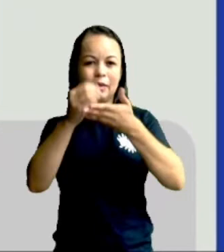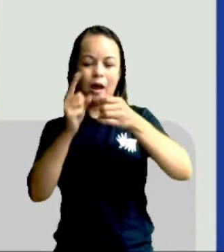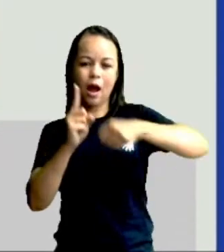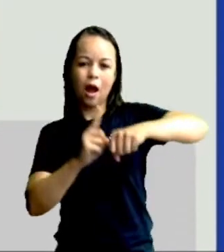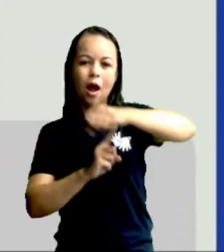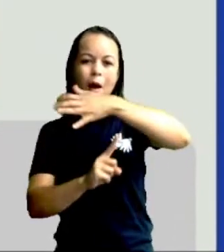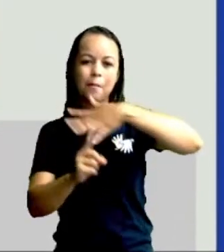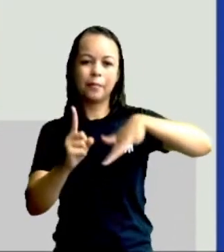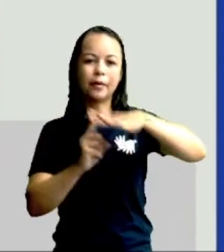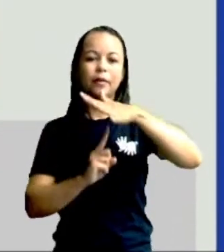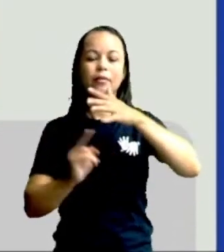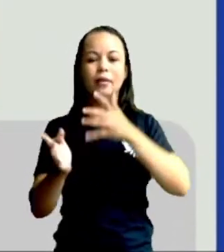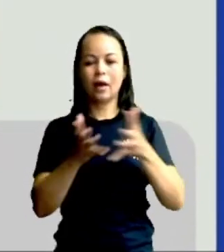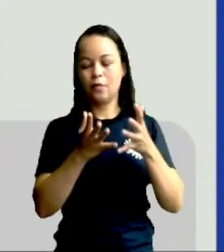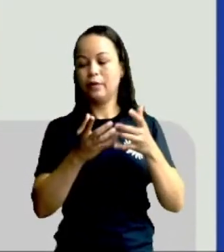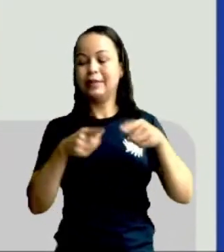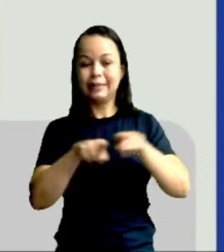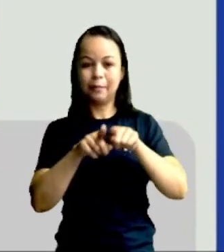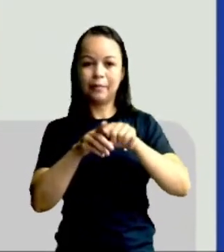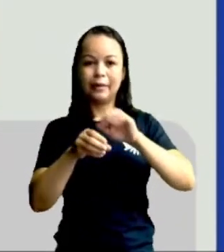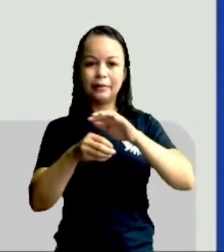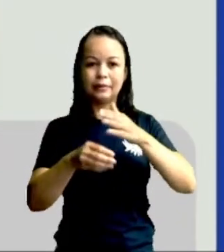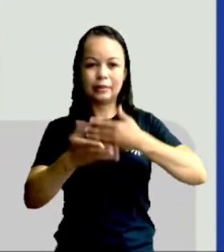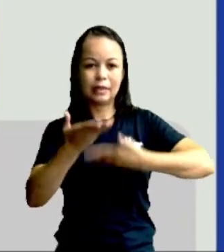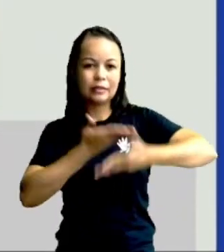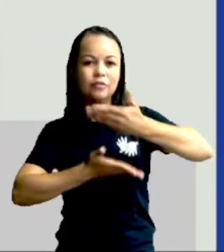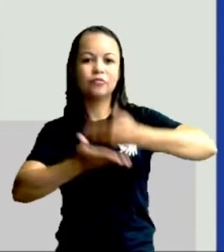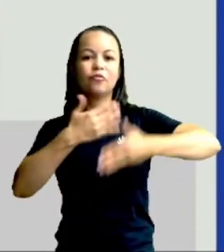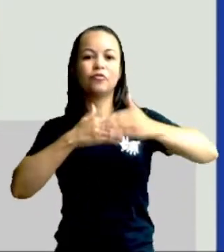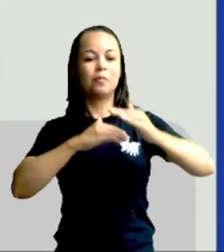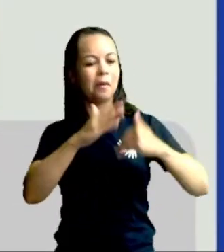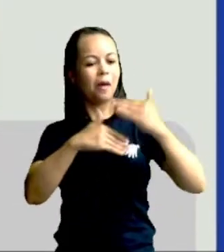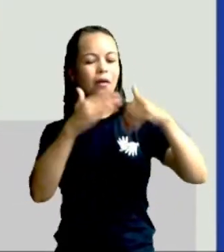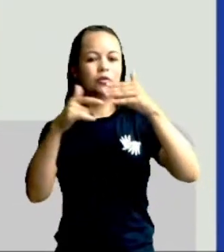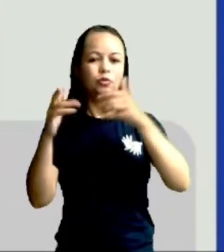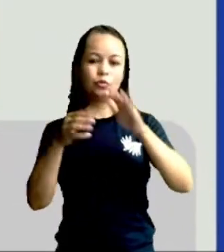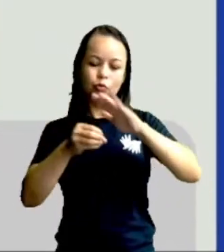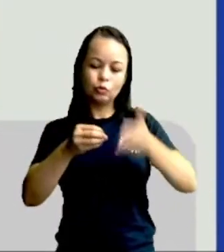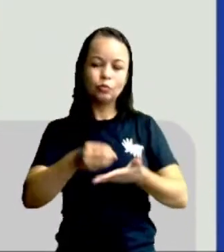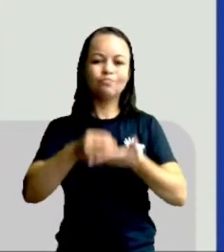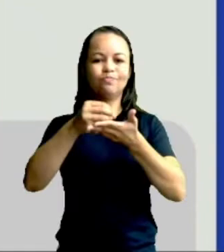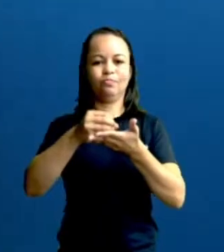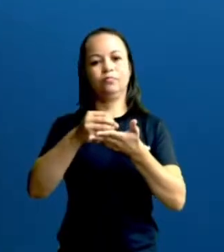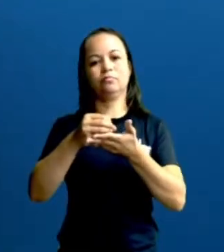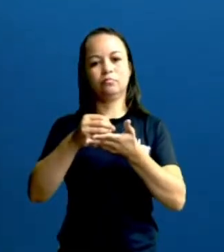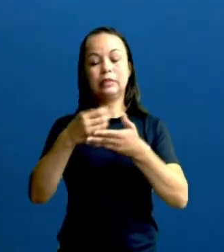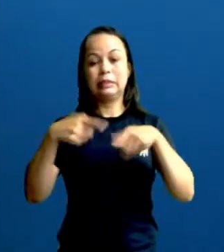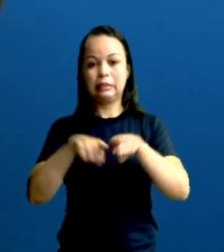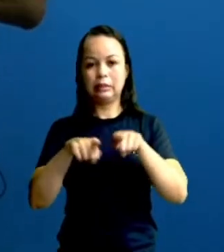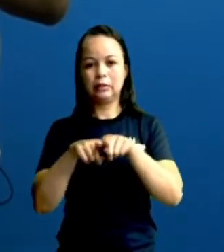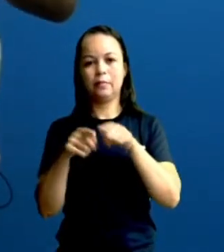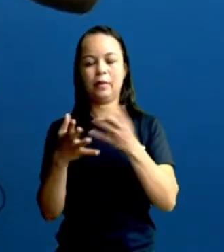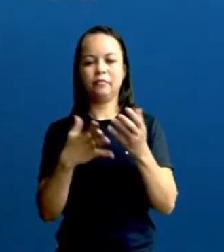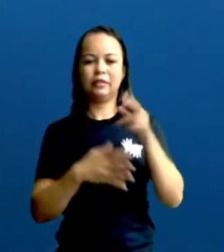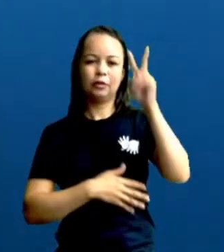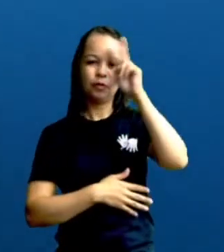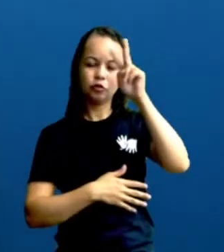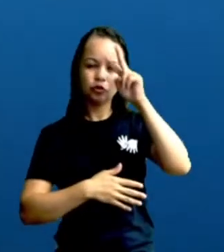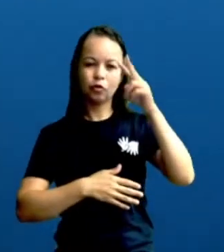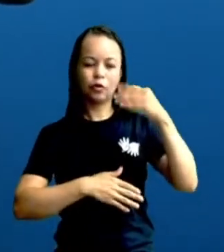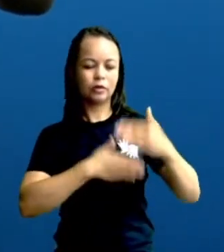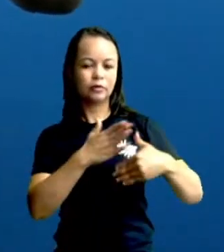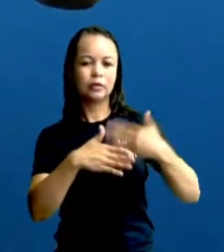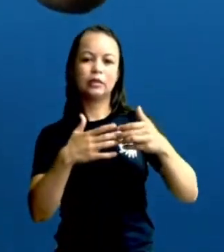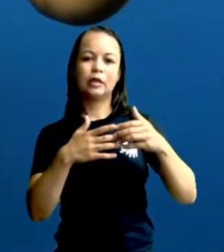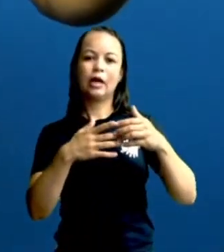desenvolvimento sustentável, vocês vão ver que estão todas elas norteando uma grande história. Uma história que tem